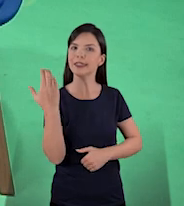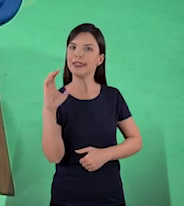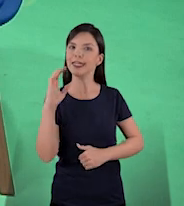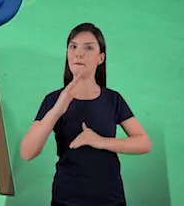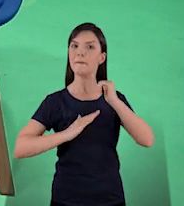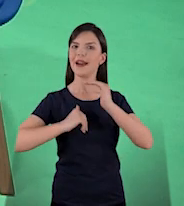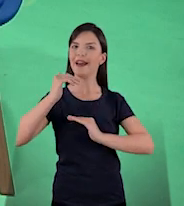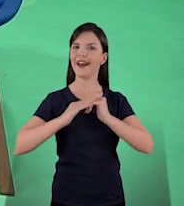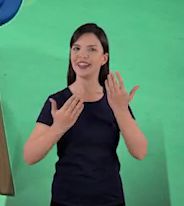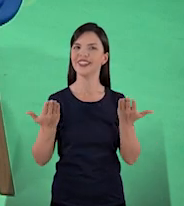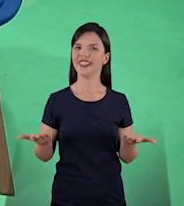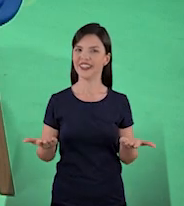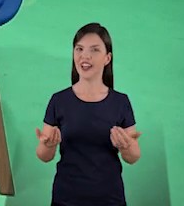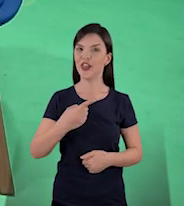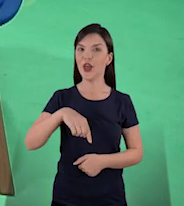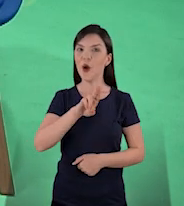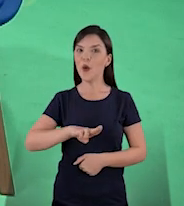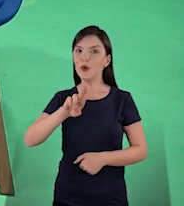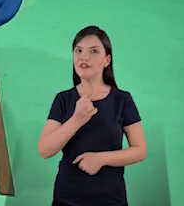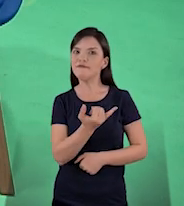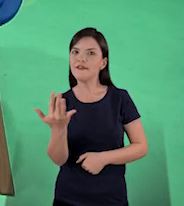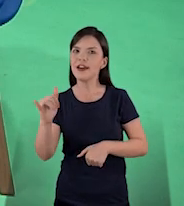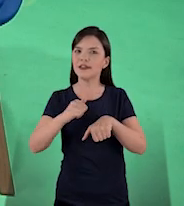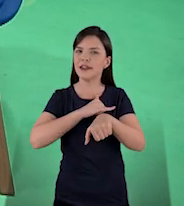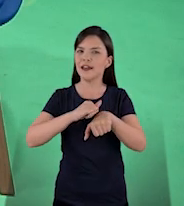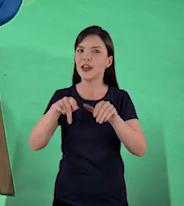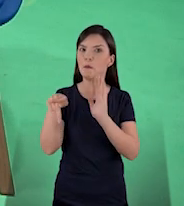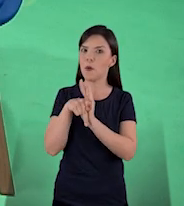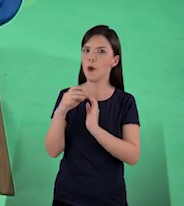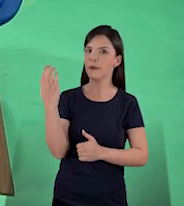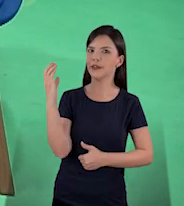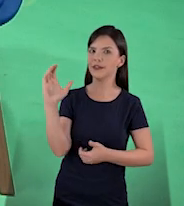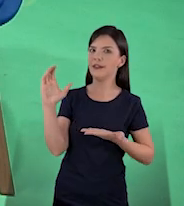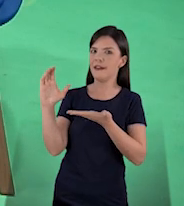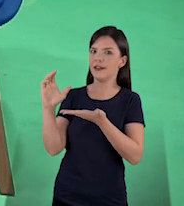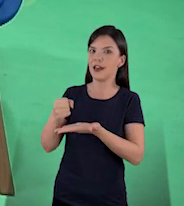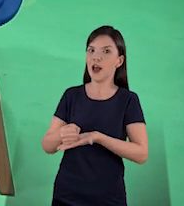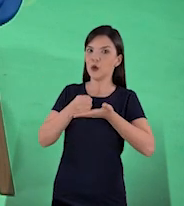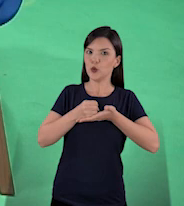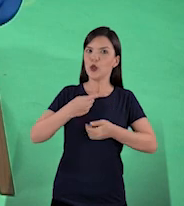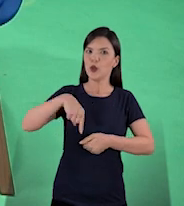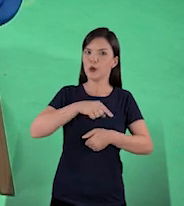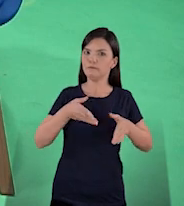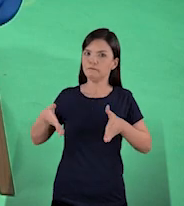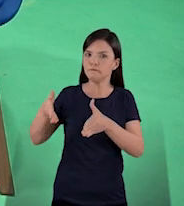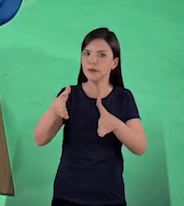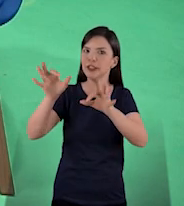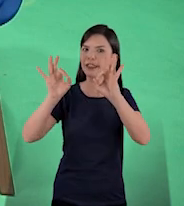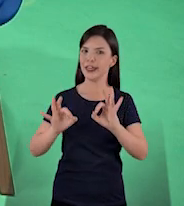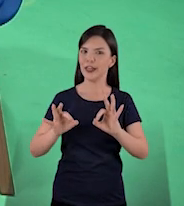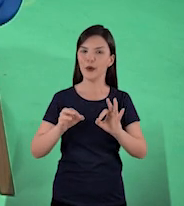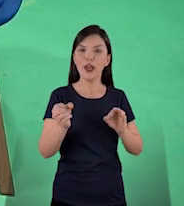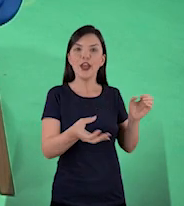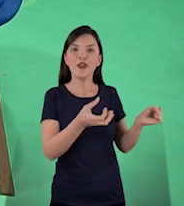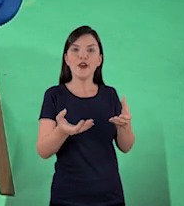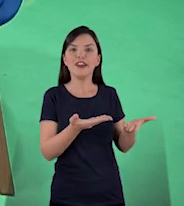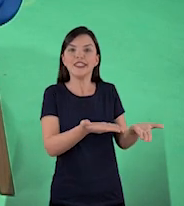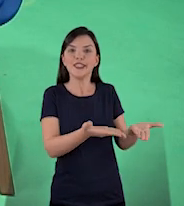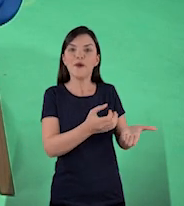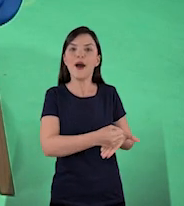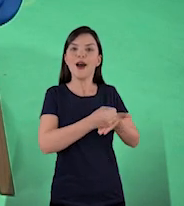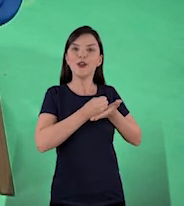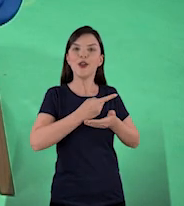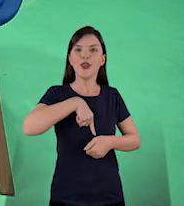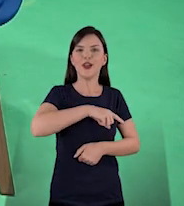na prática, né? Então, gente usa diversos recursos que a ciência possibilitou para a gente chegar onde a gente está hoje, né? E a inovação a gente